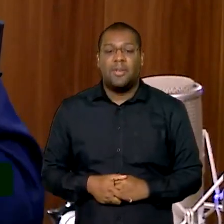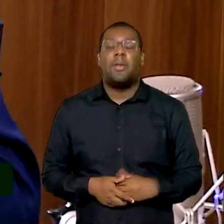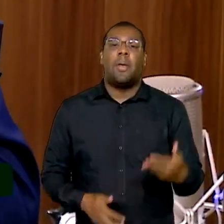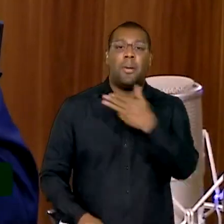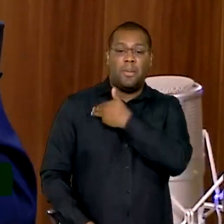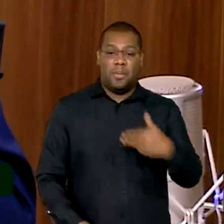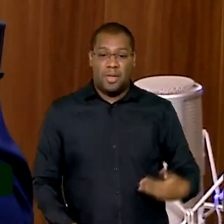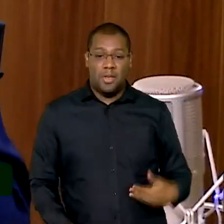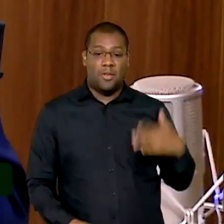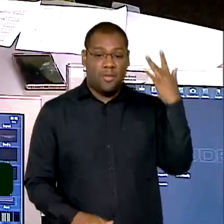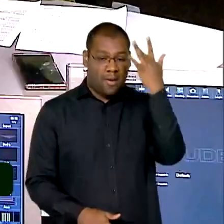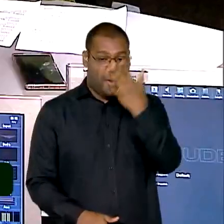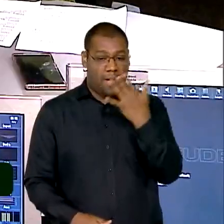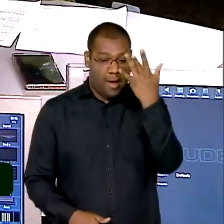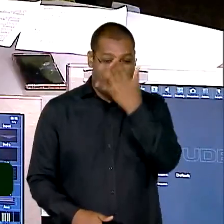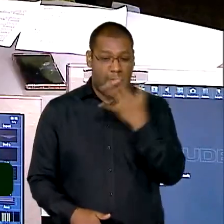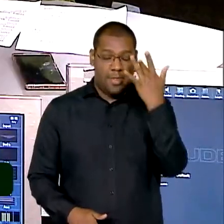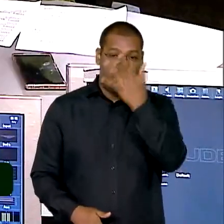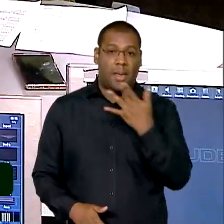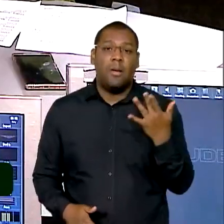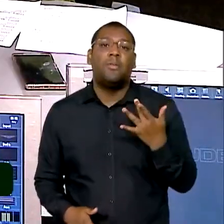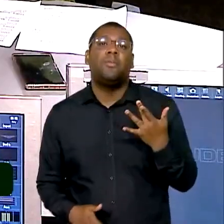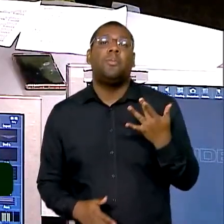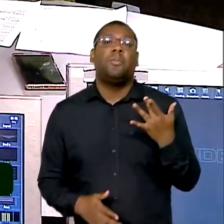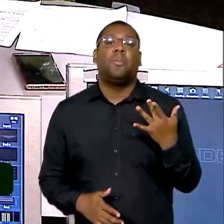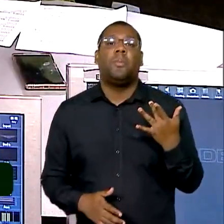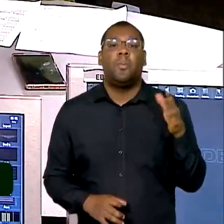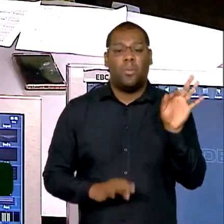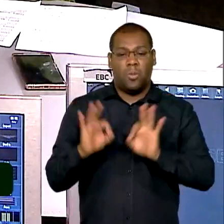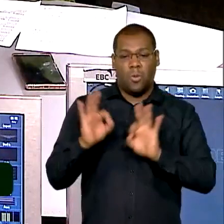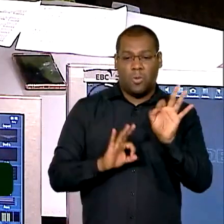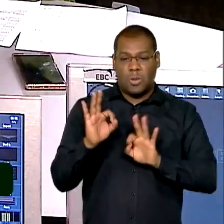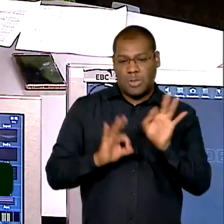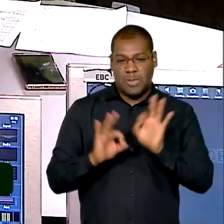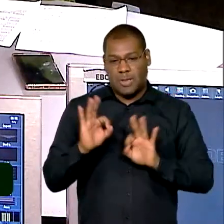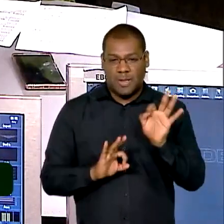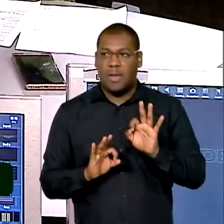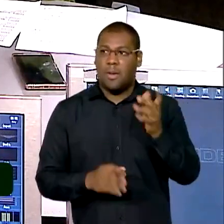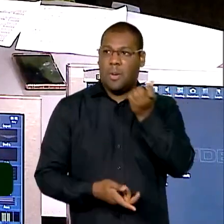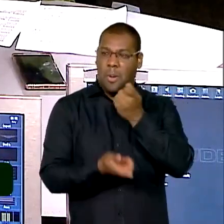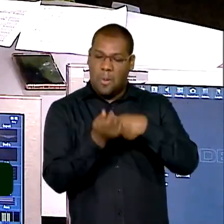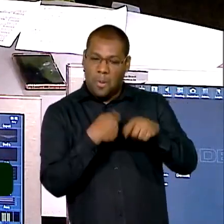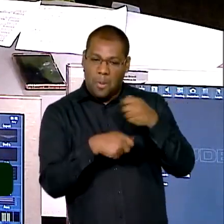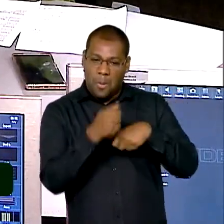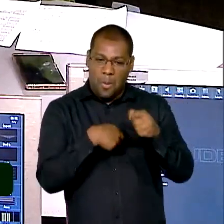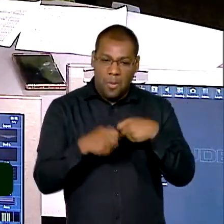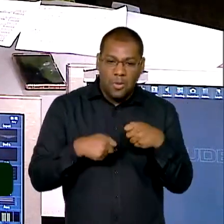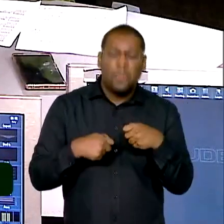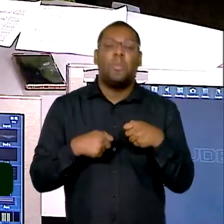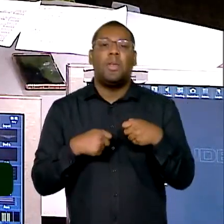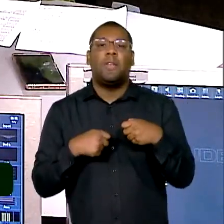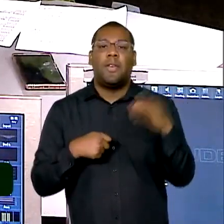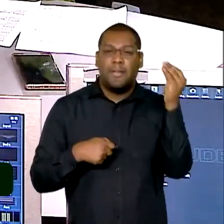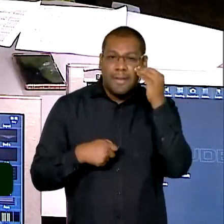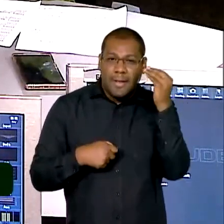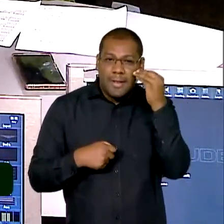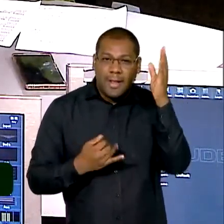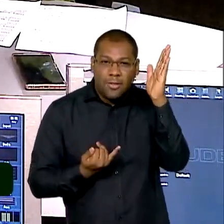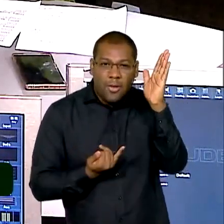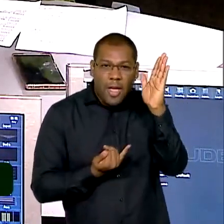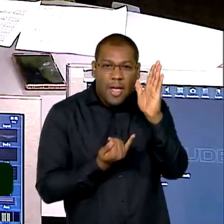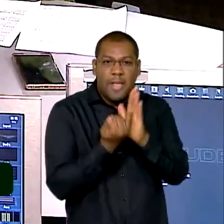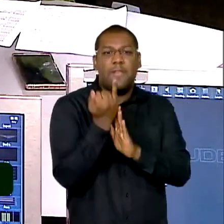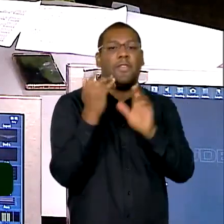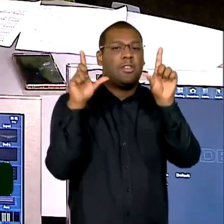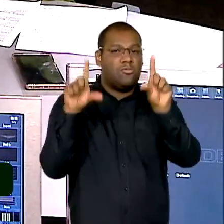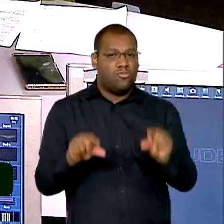Fernando Haddad organiza a condição da economia para poder cair a inflação, para baixar preço de